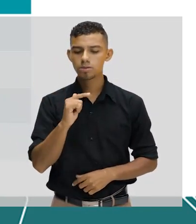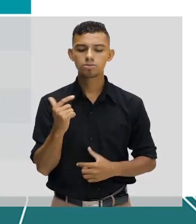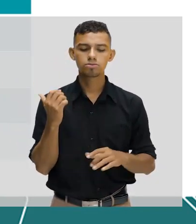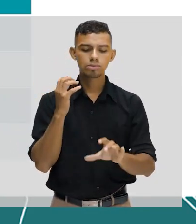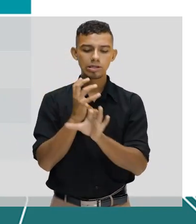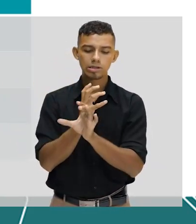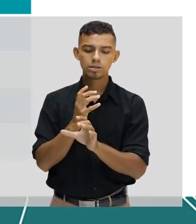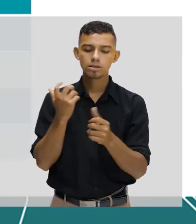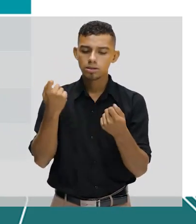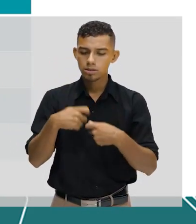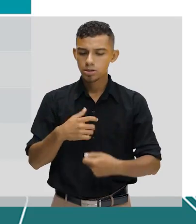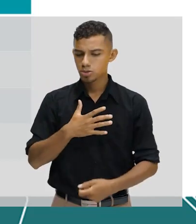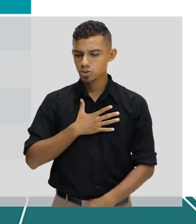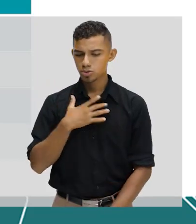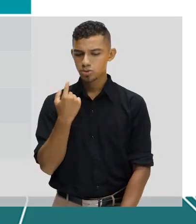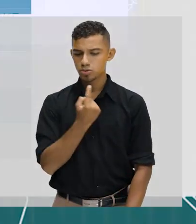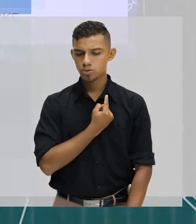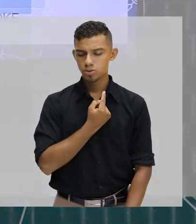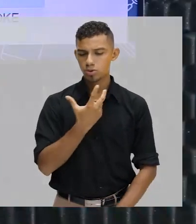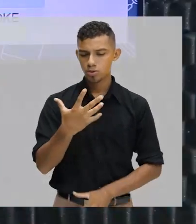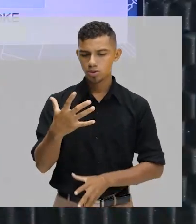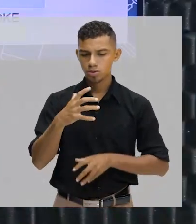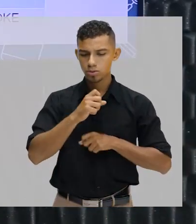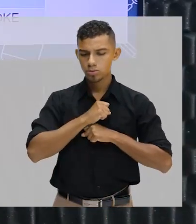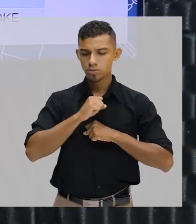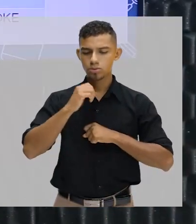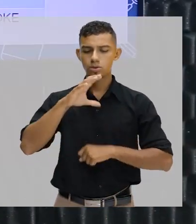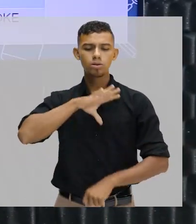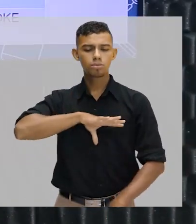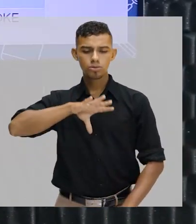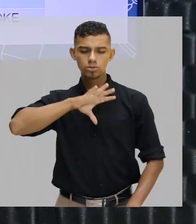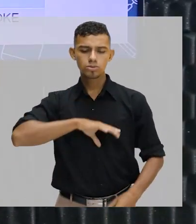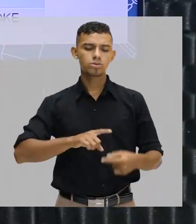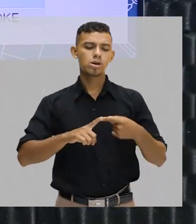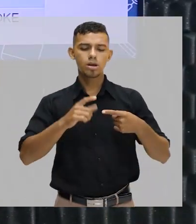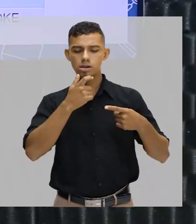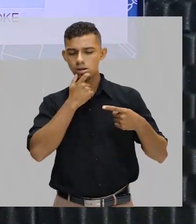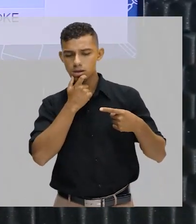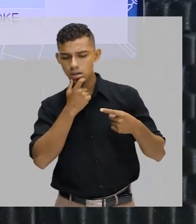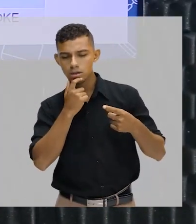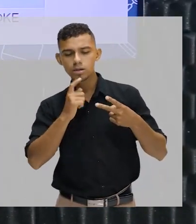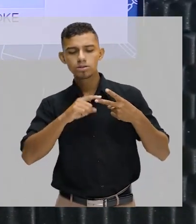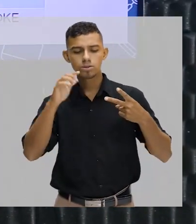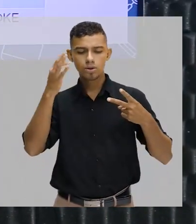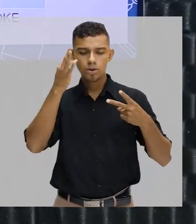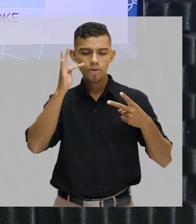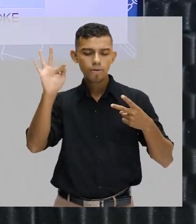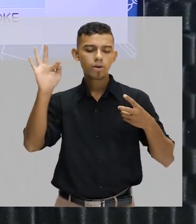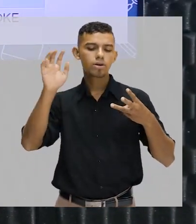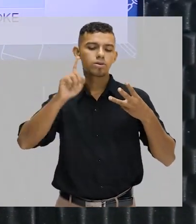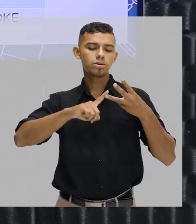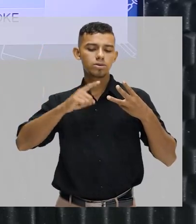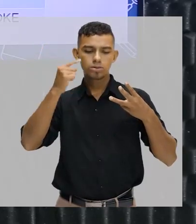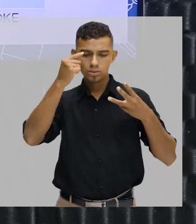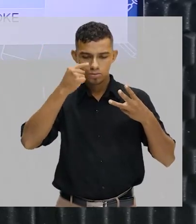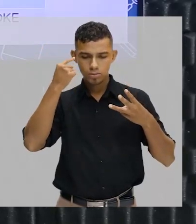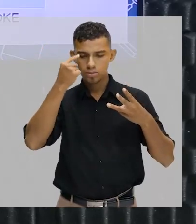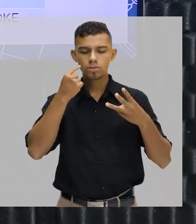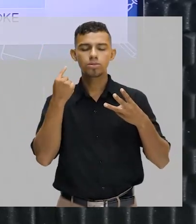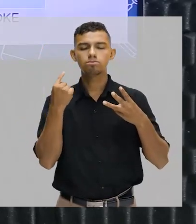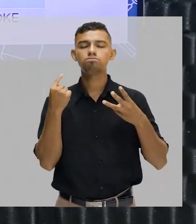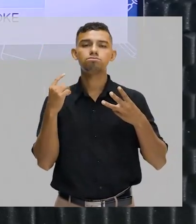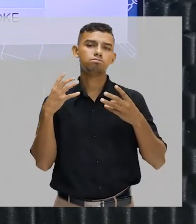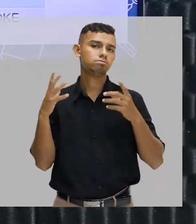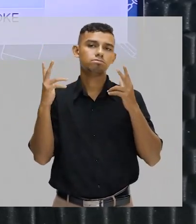palavras que o nosso idioma incorpora. O português pega palavras do inglês, do francês, do espanhol, e a